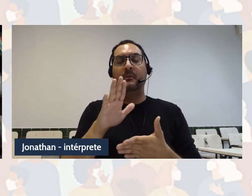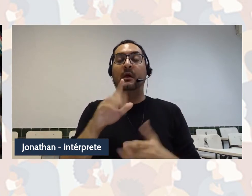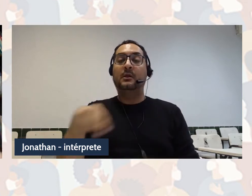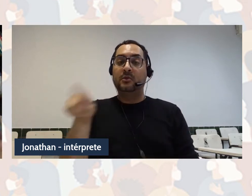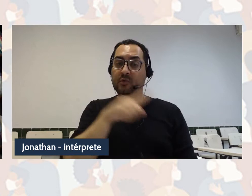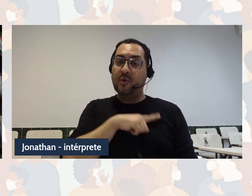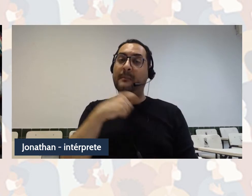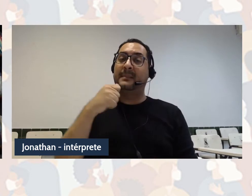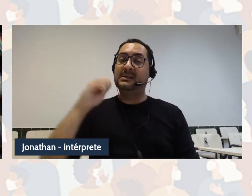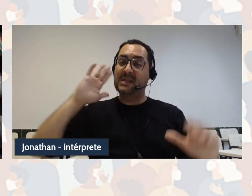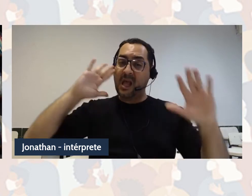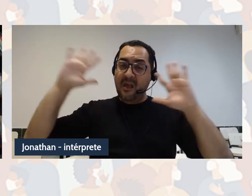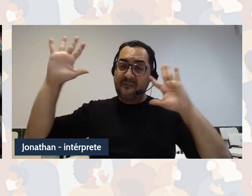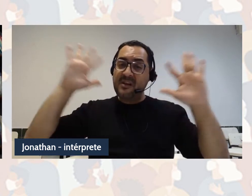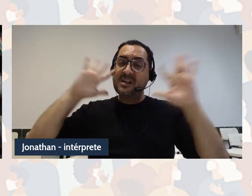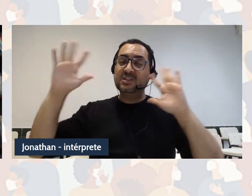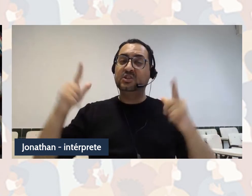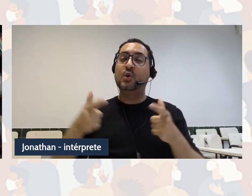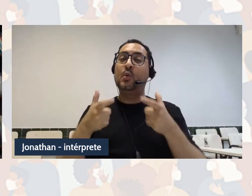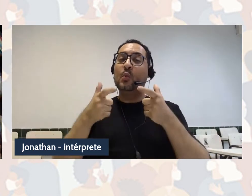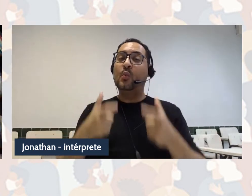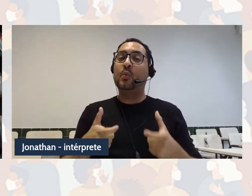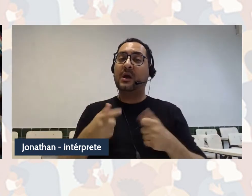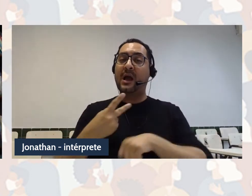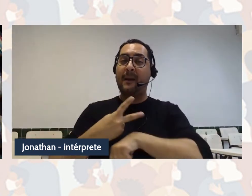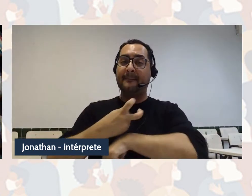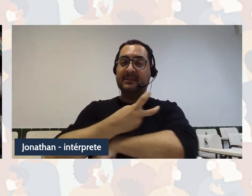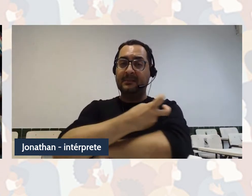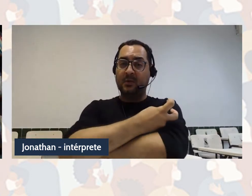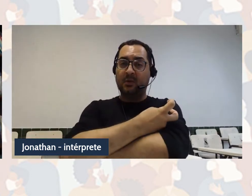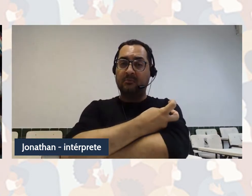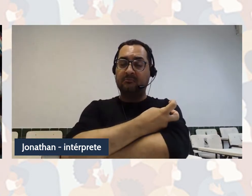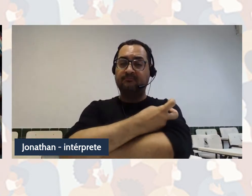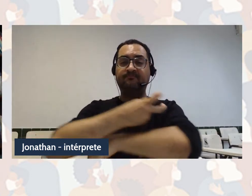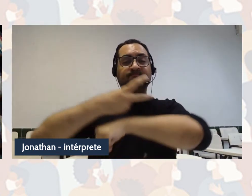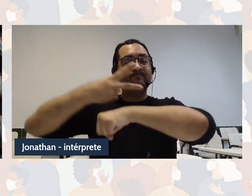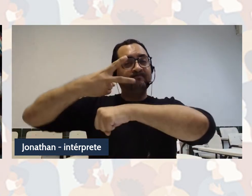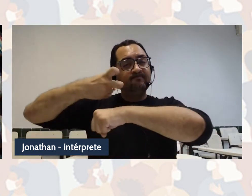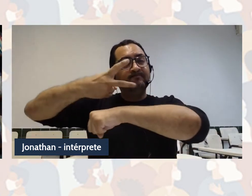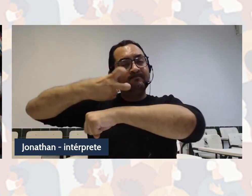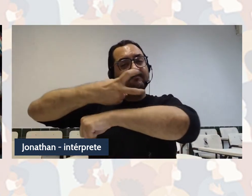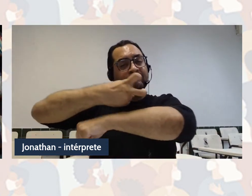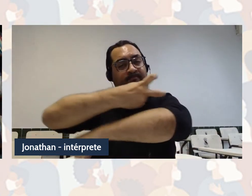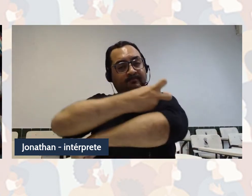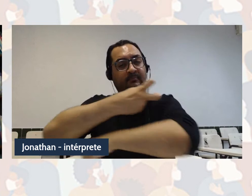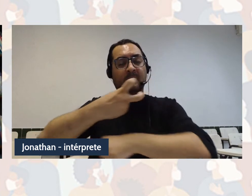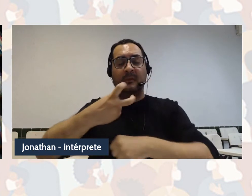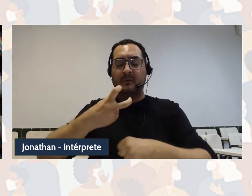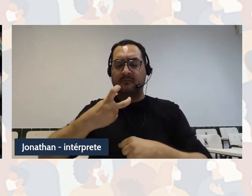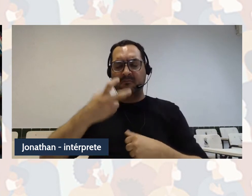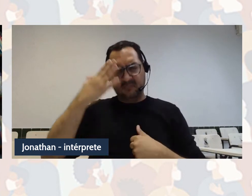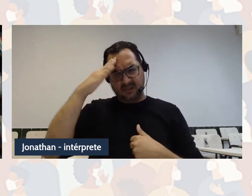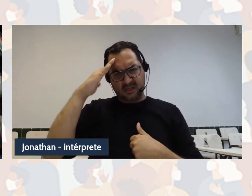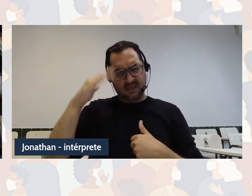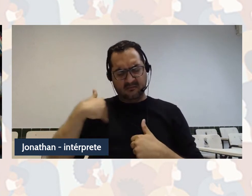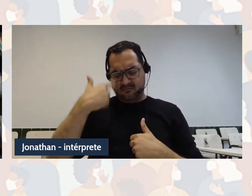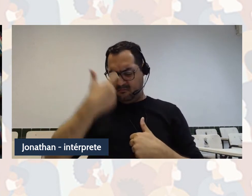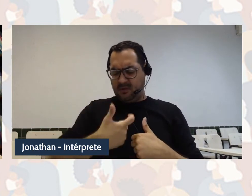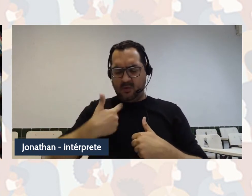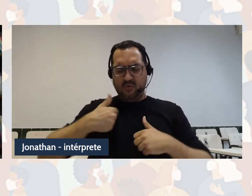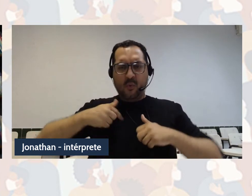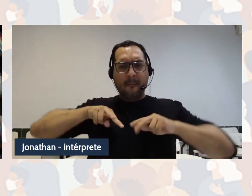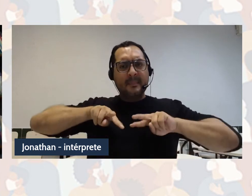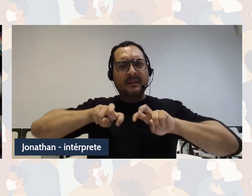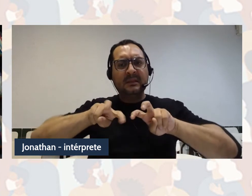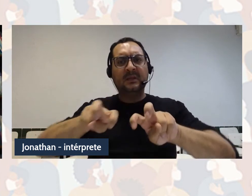nosso lugar epistêmico, compreender também qual é o nosso lugar epistêmico. Falar,